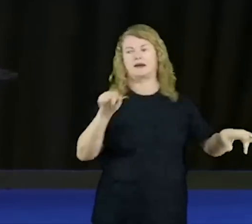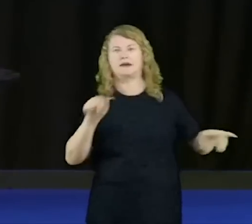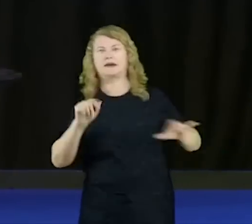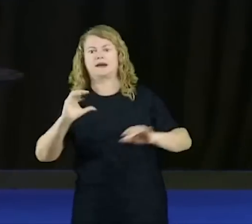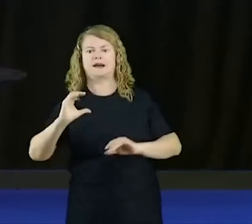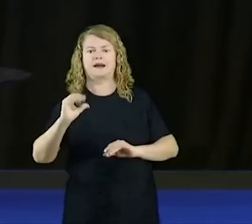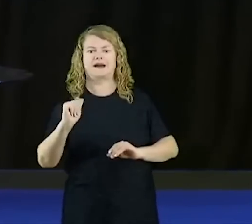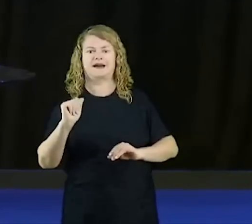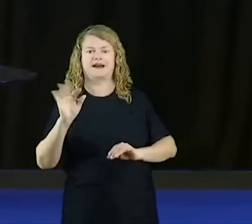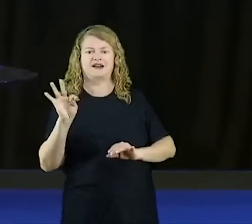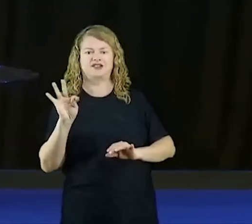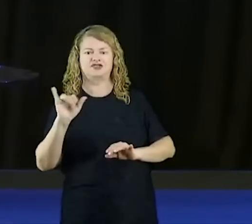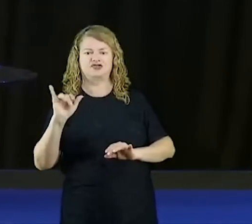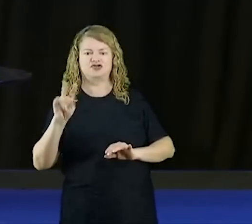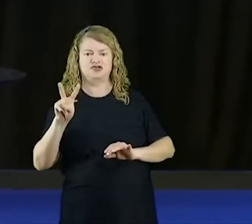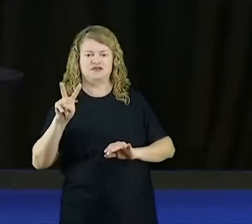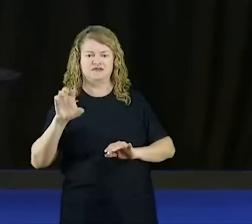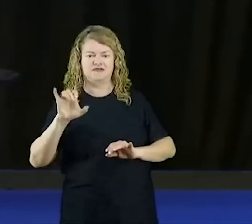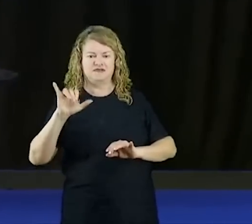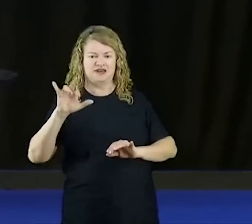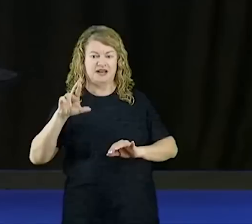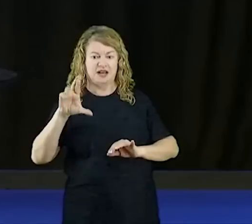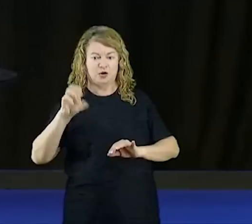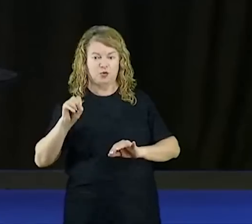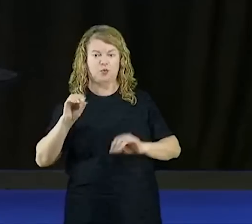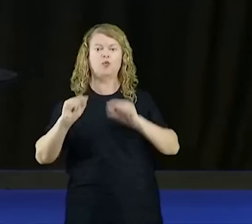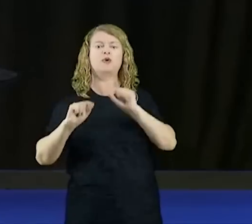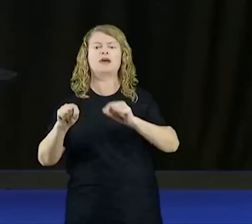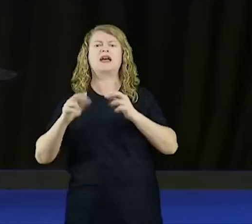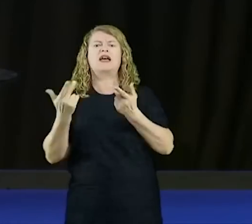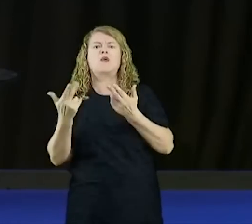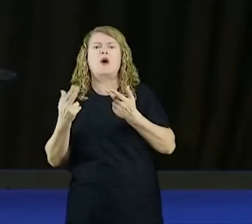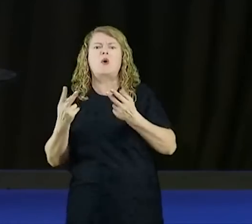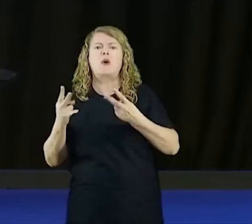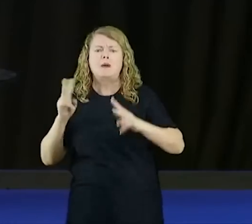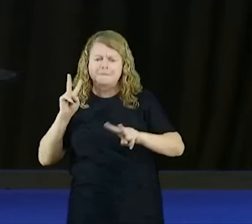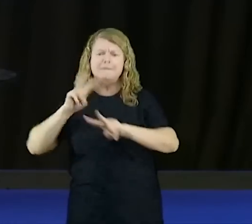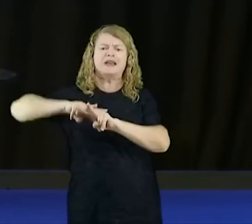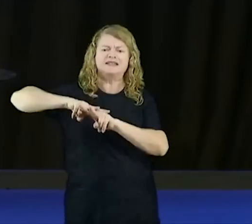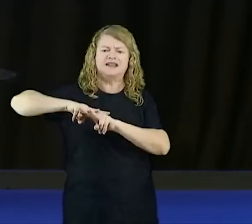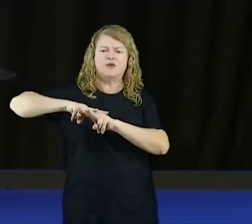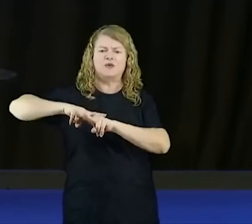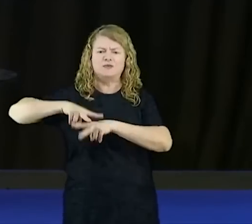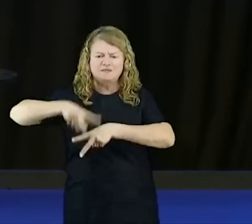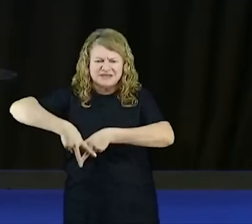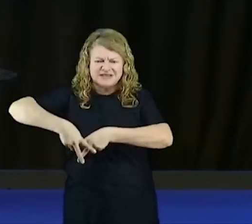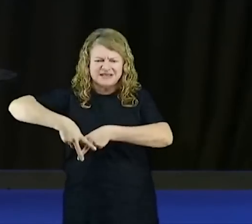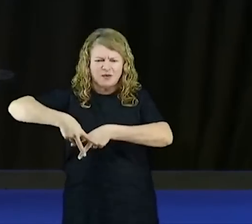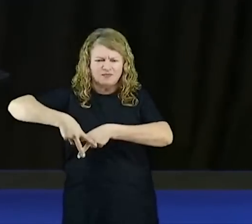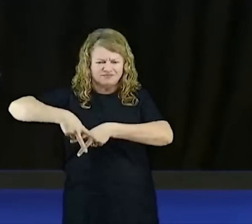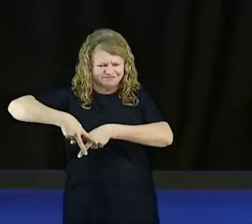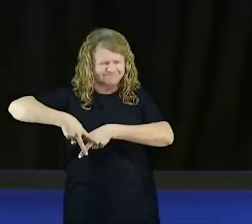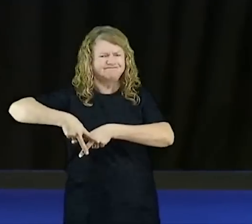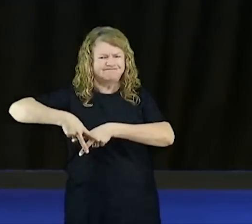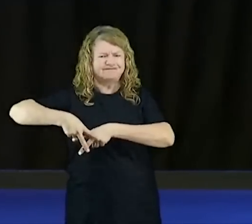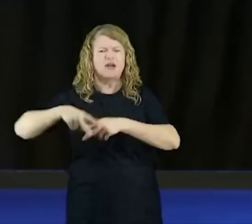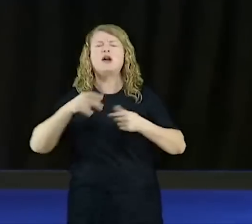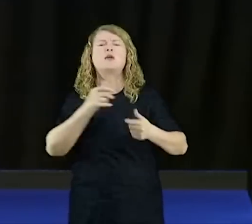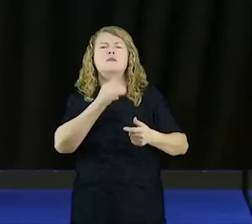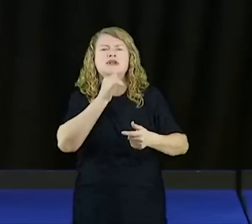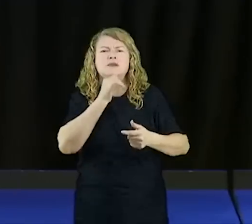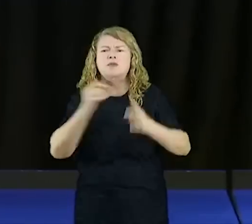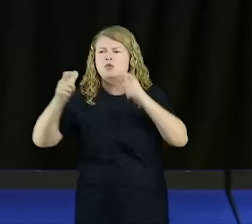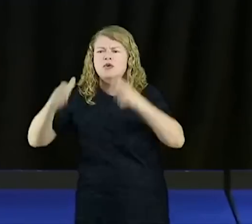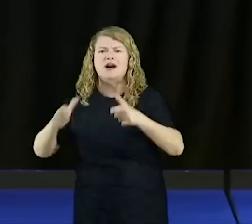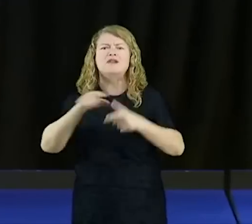cativeiro é uma prisão espiritual. Então pense num lugar que você não quer ir, que você não quer entrar, mas se por acaso você for